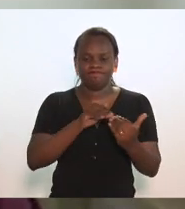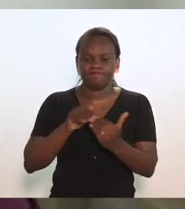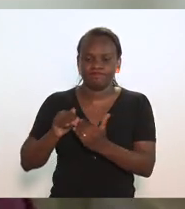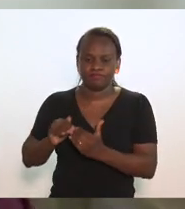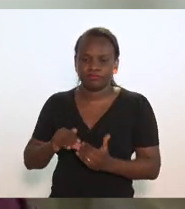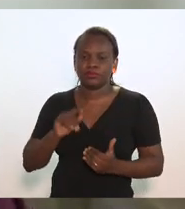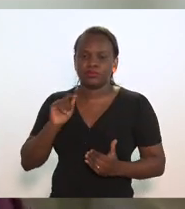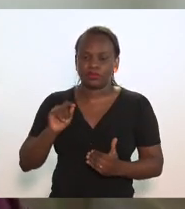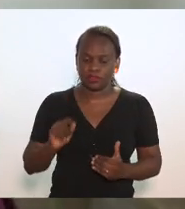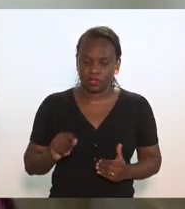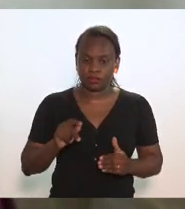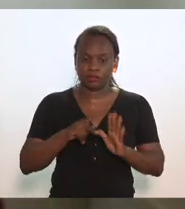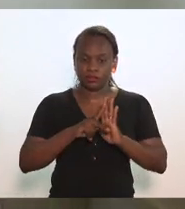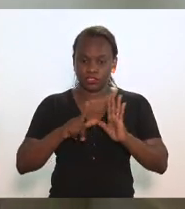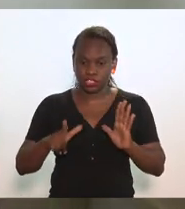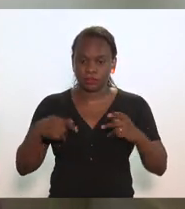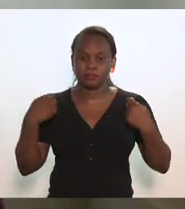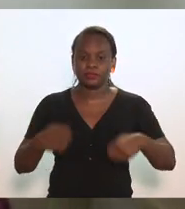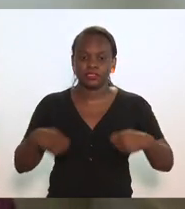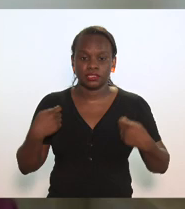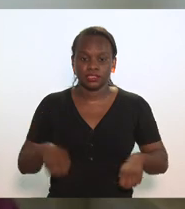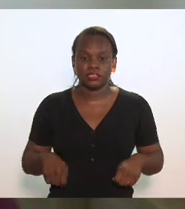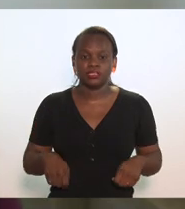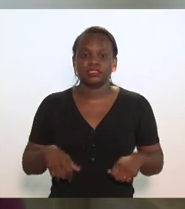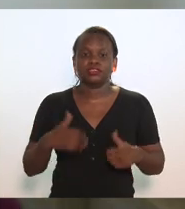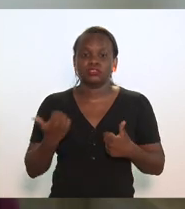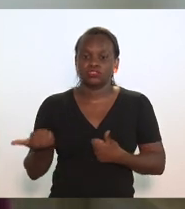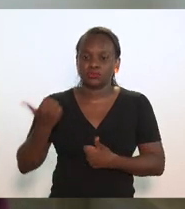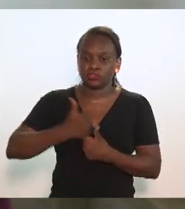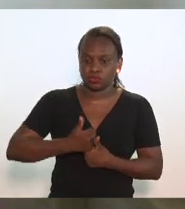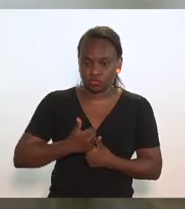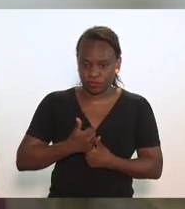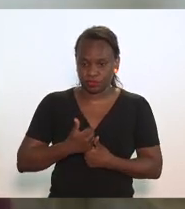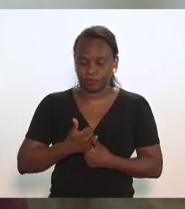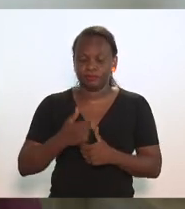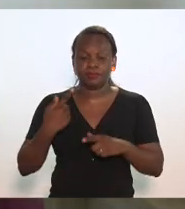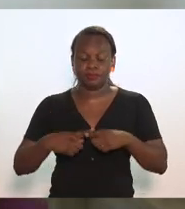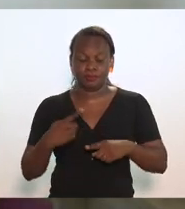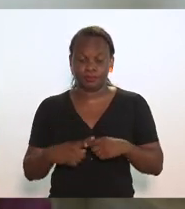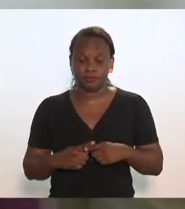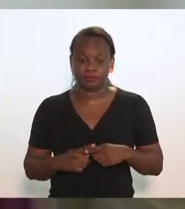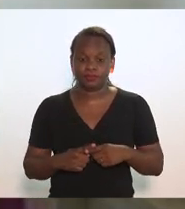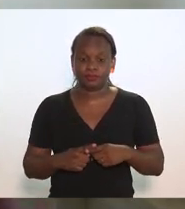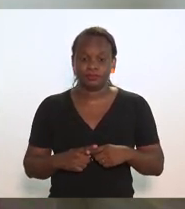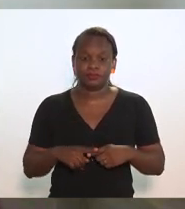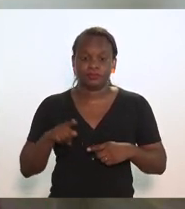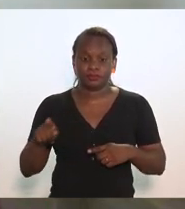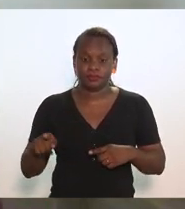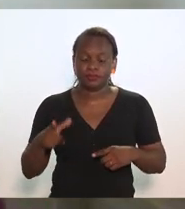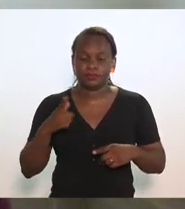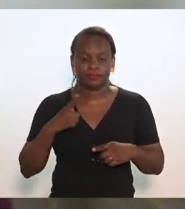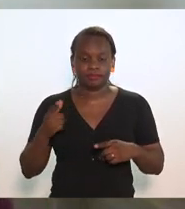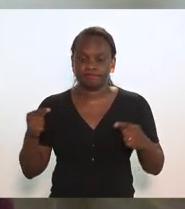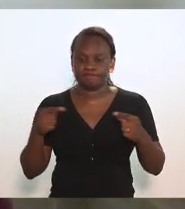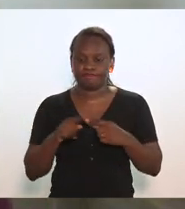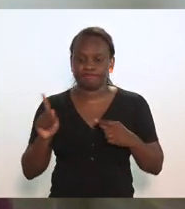e o projeto precisaria de um substitutivo, porque ele fere